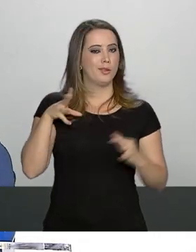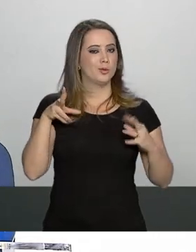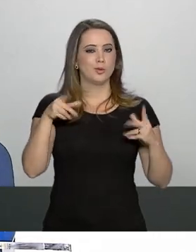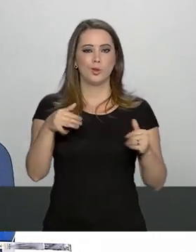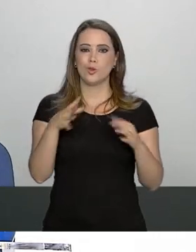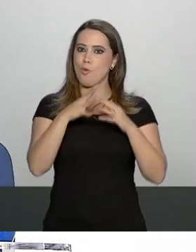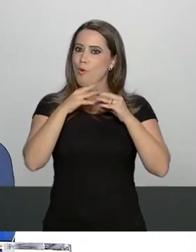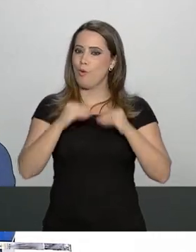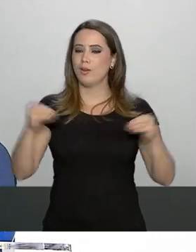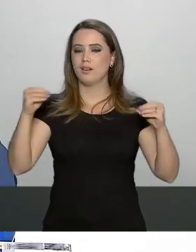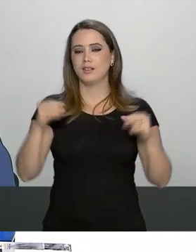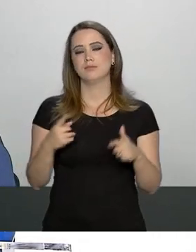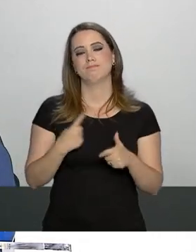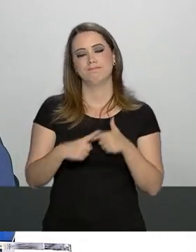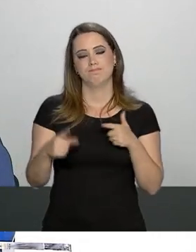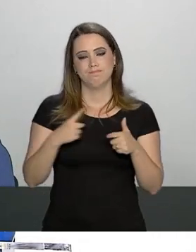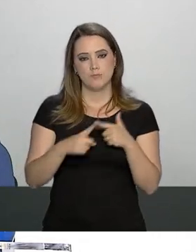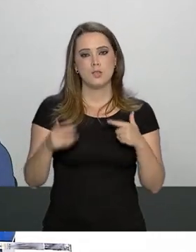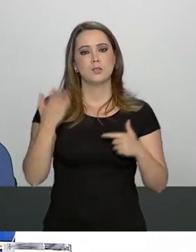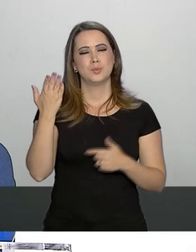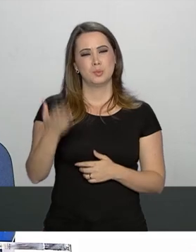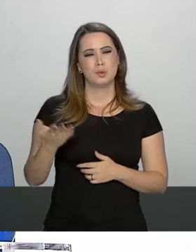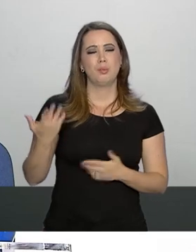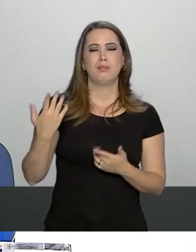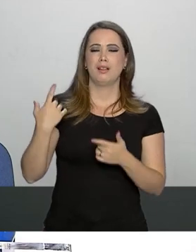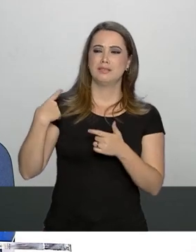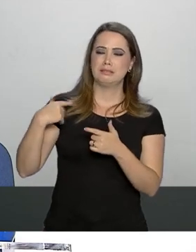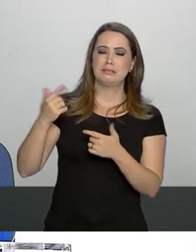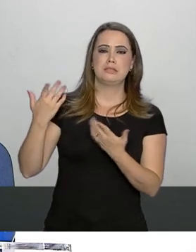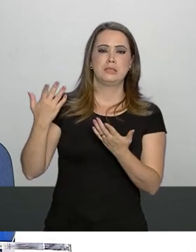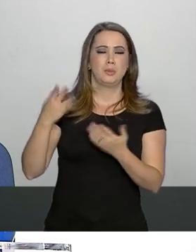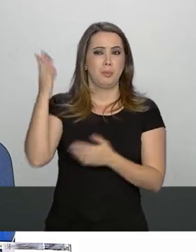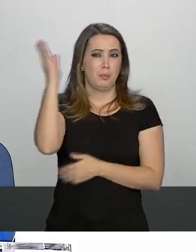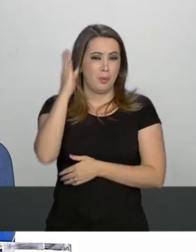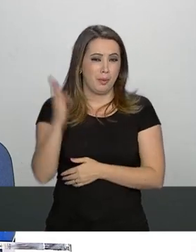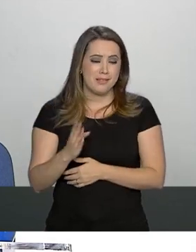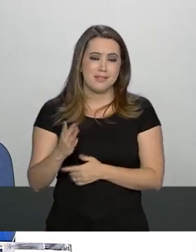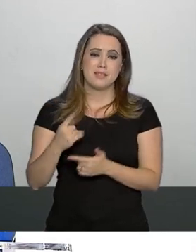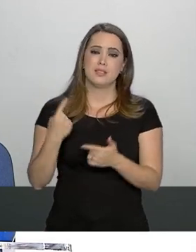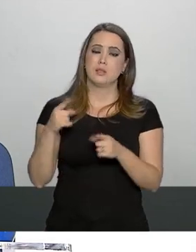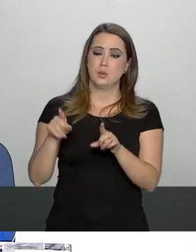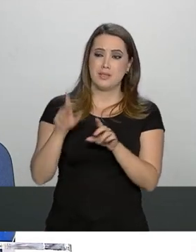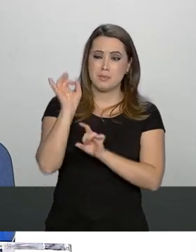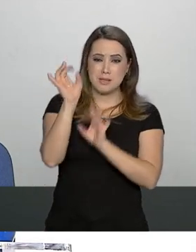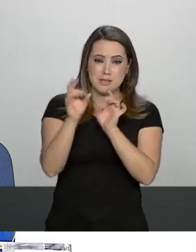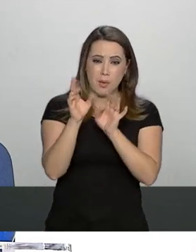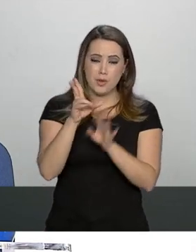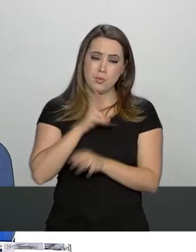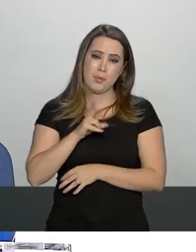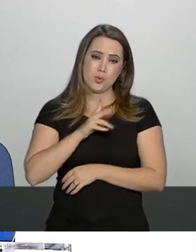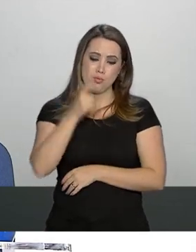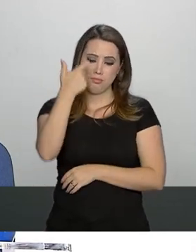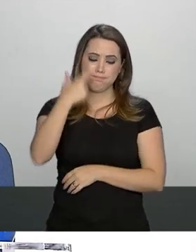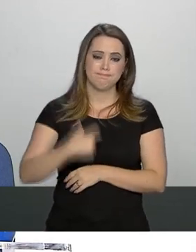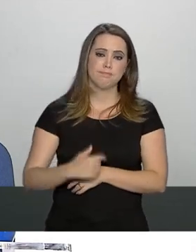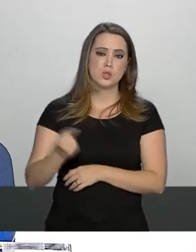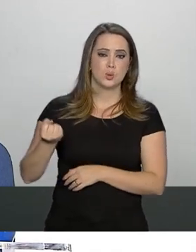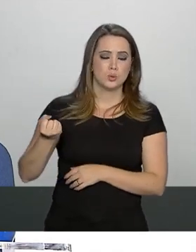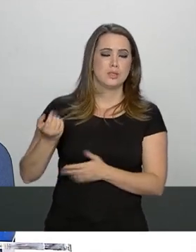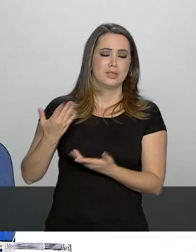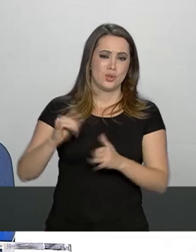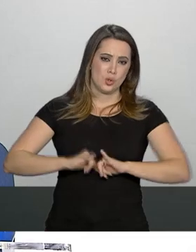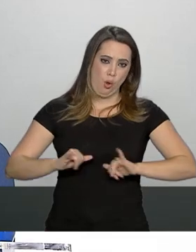desta deste atentado tão doloroso para o país especialmente para ele como pessoa que o sofreu.